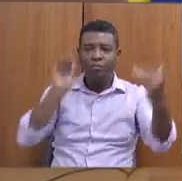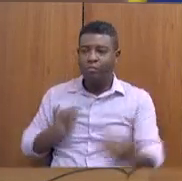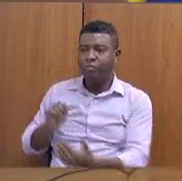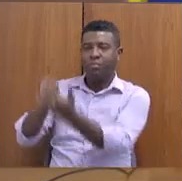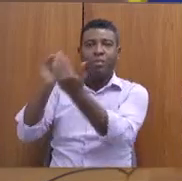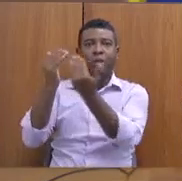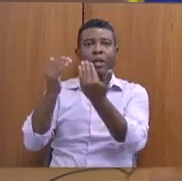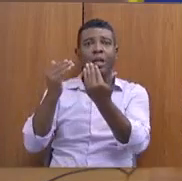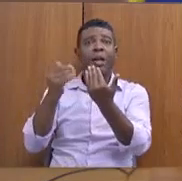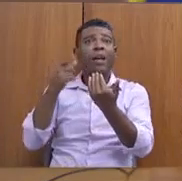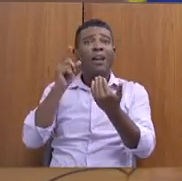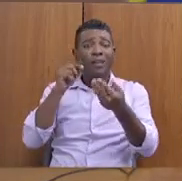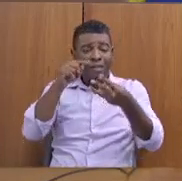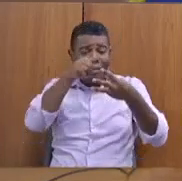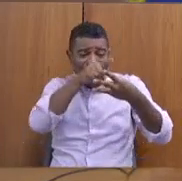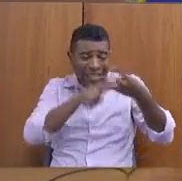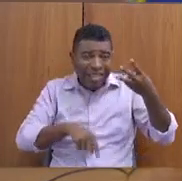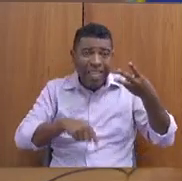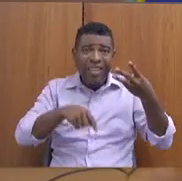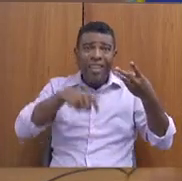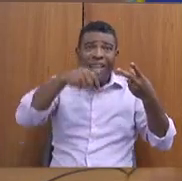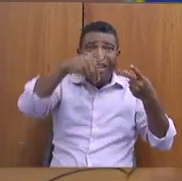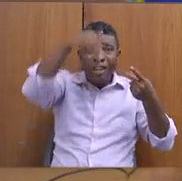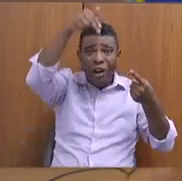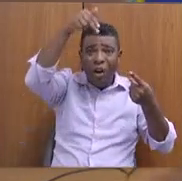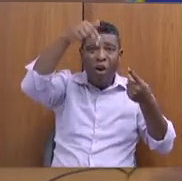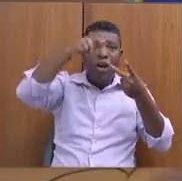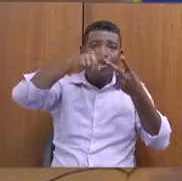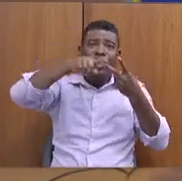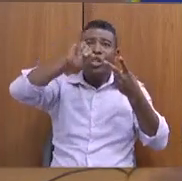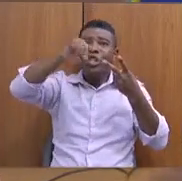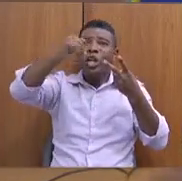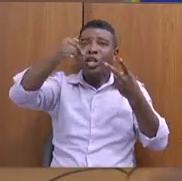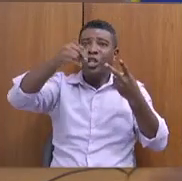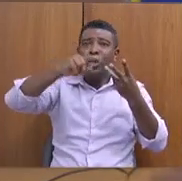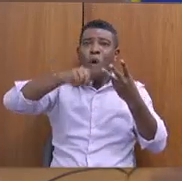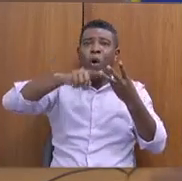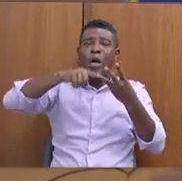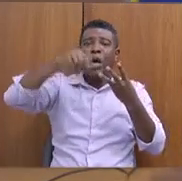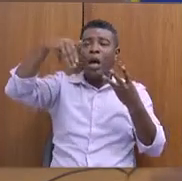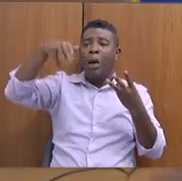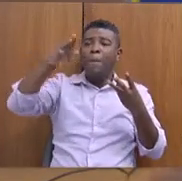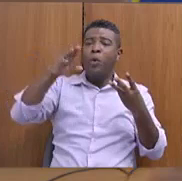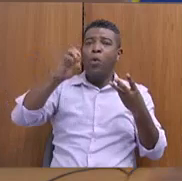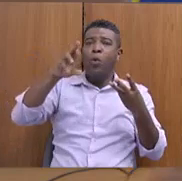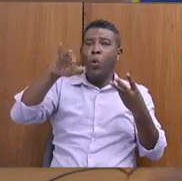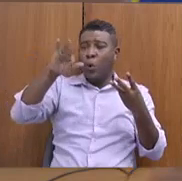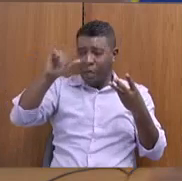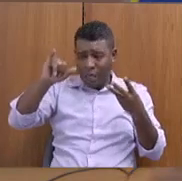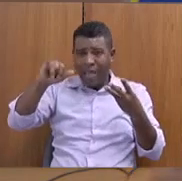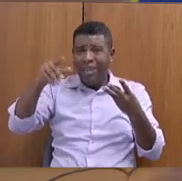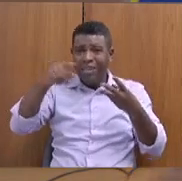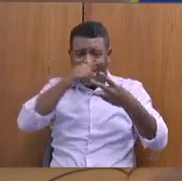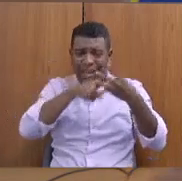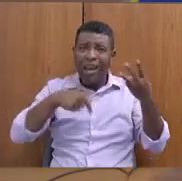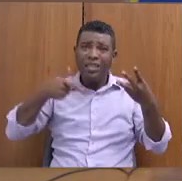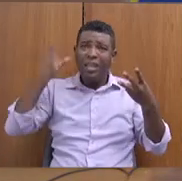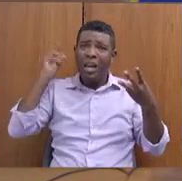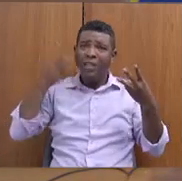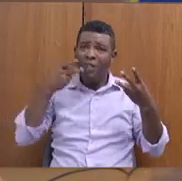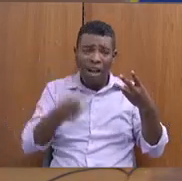aqui de Chão e Mucuri, em efetividade, o quarto de PIB, só tem 4%, 5%, onde